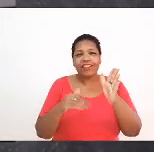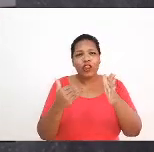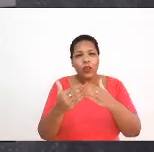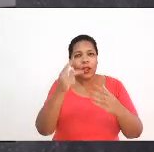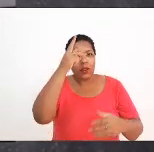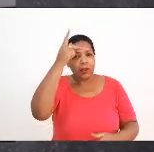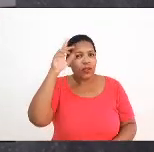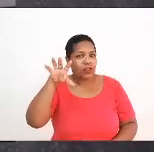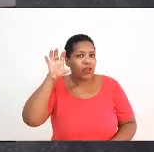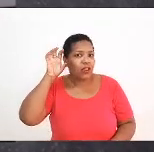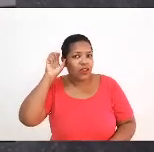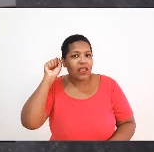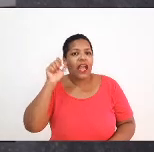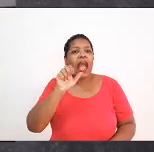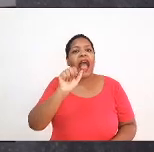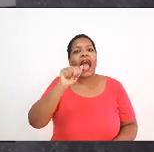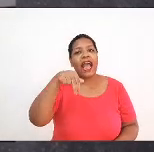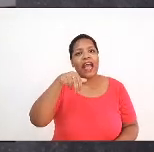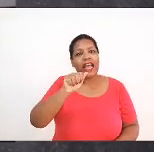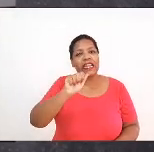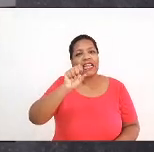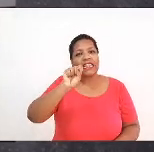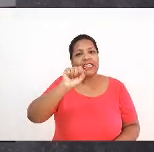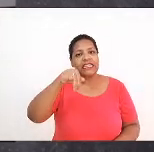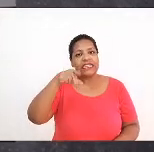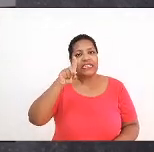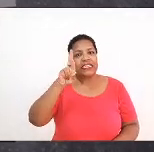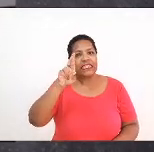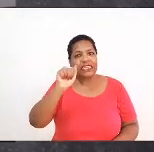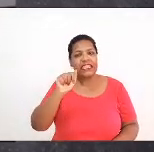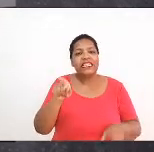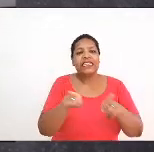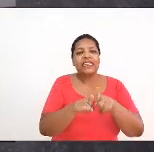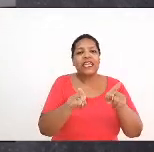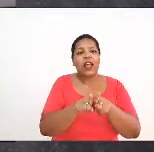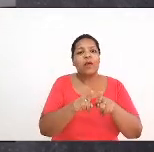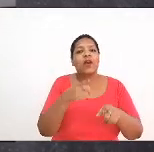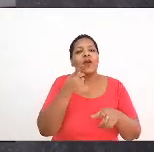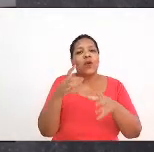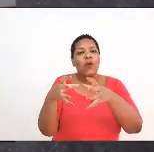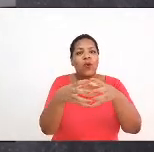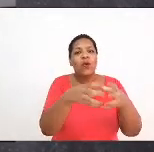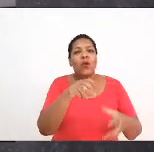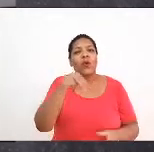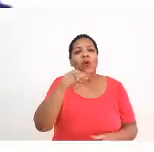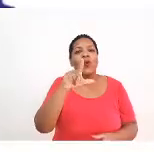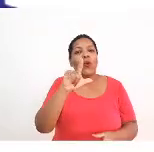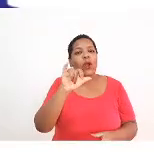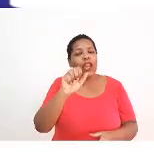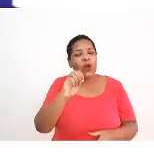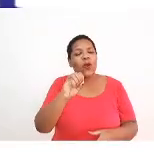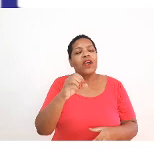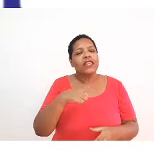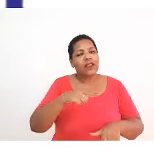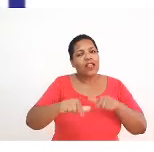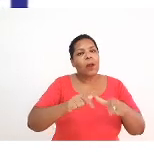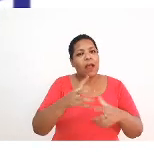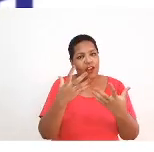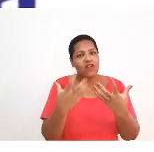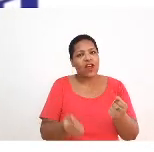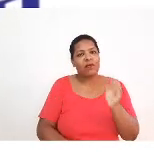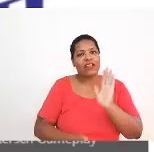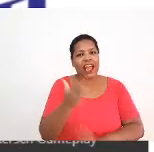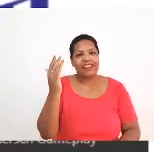Sandra, aos Núcleos ABEP, temos muito trabalho pela frente, vamos lá. Música